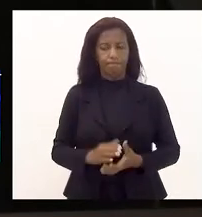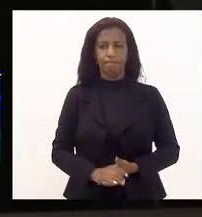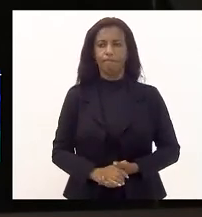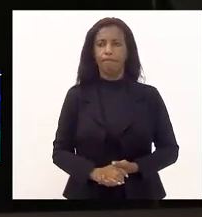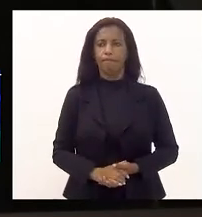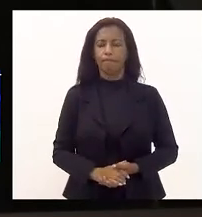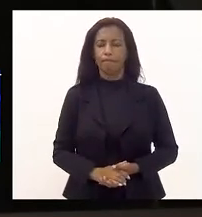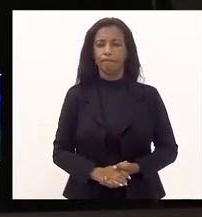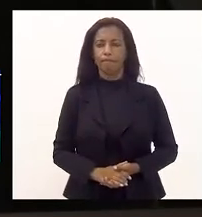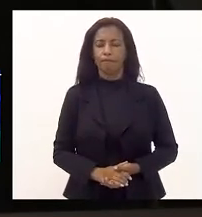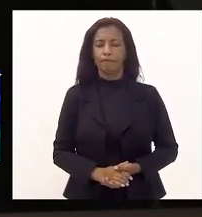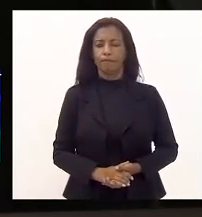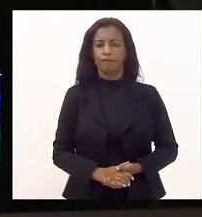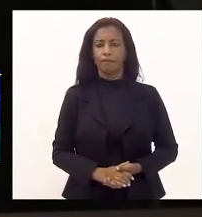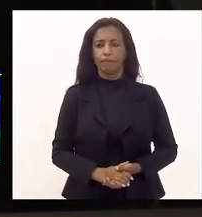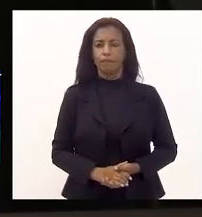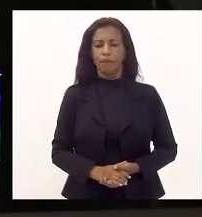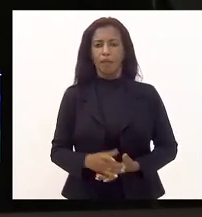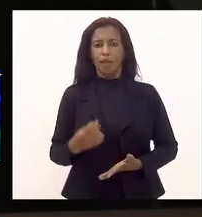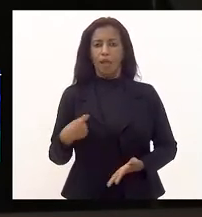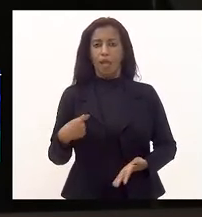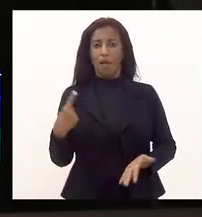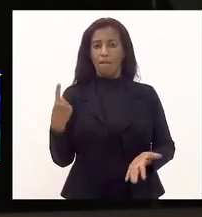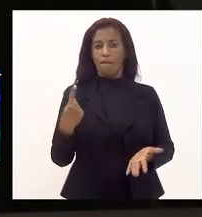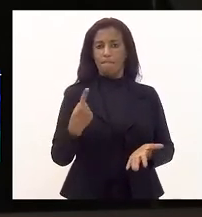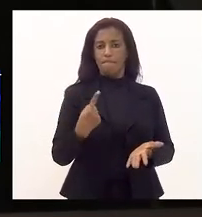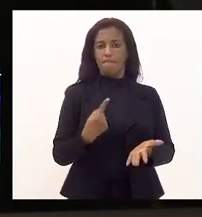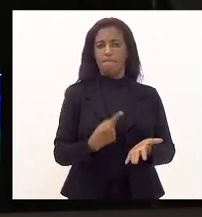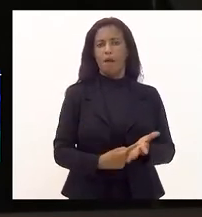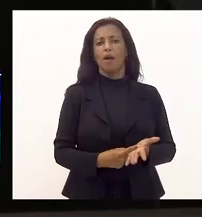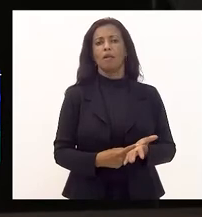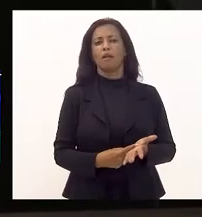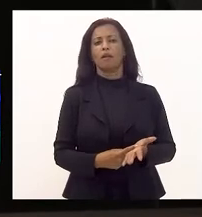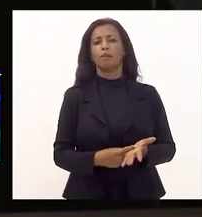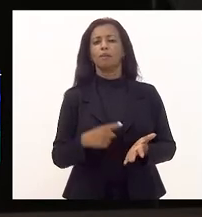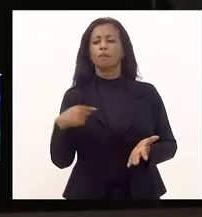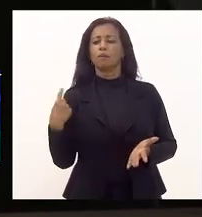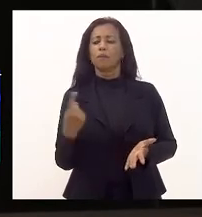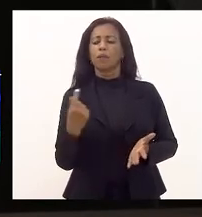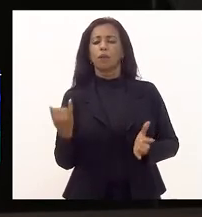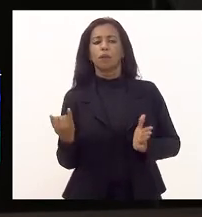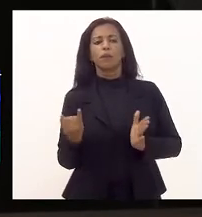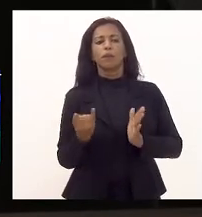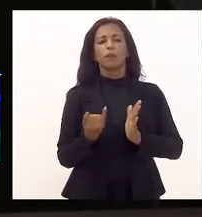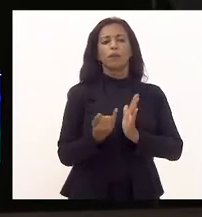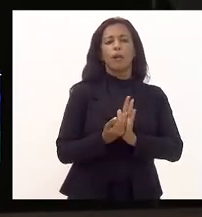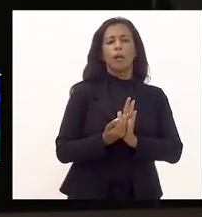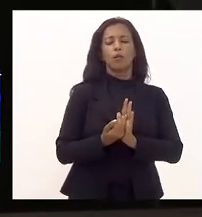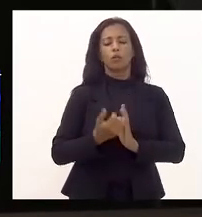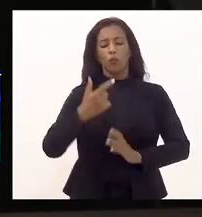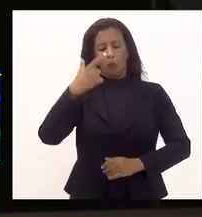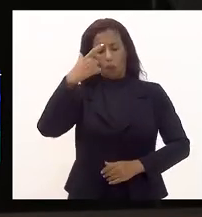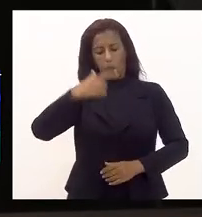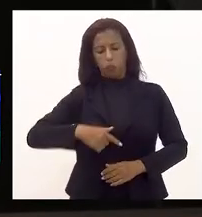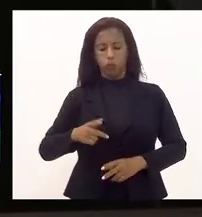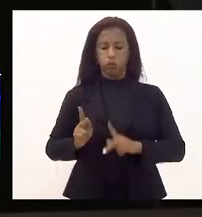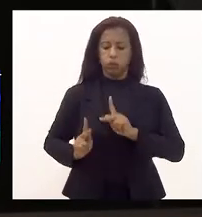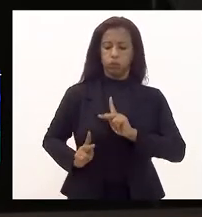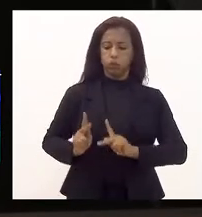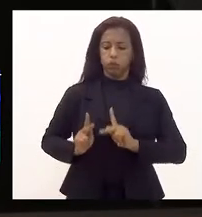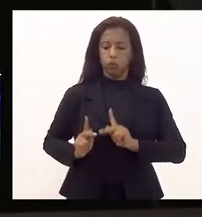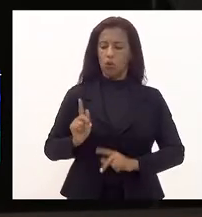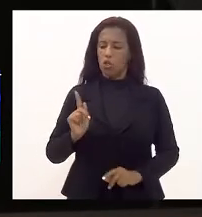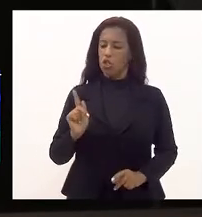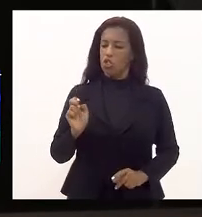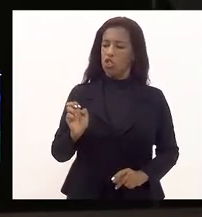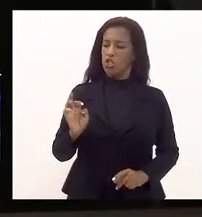expõe a marca da nossa identidade, como povo, como gente. Como